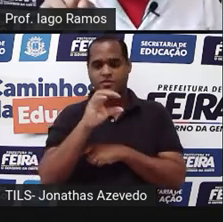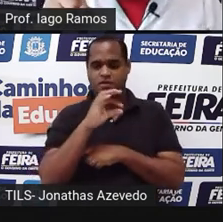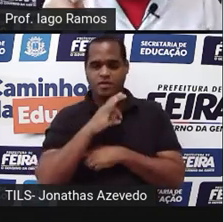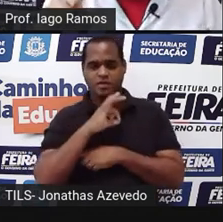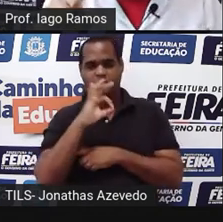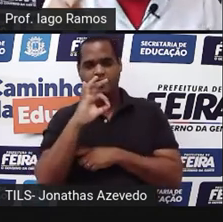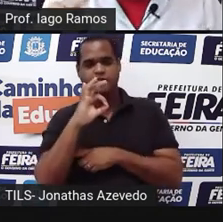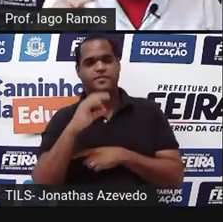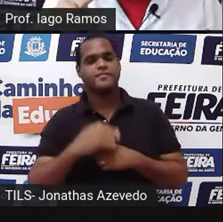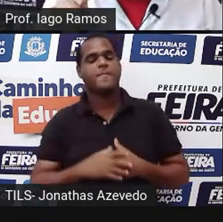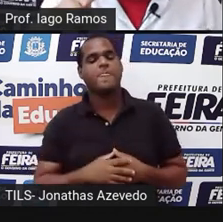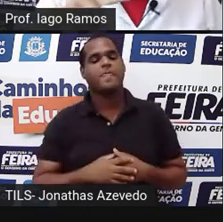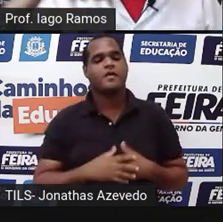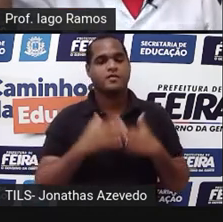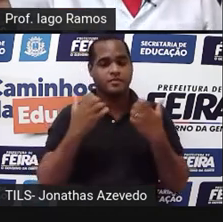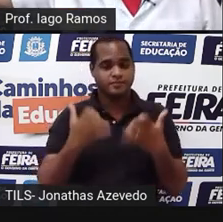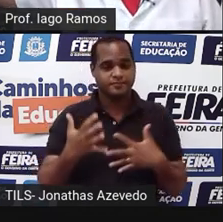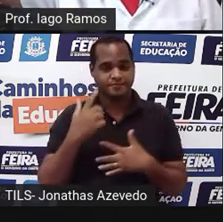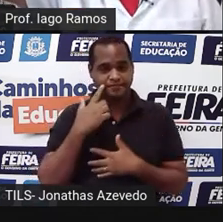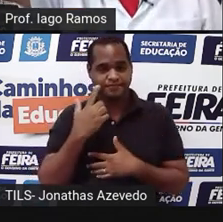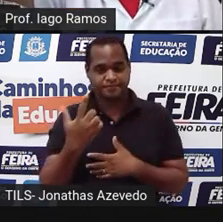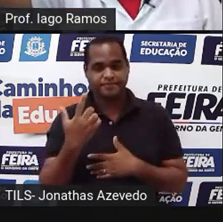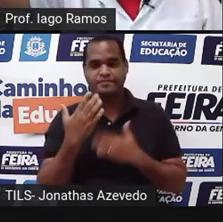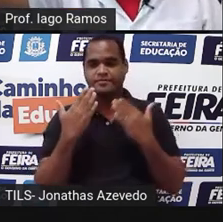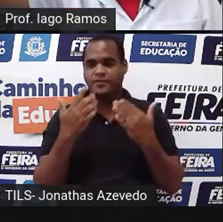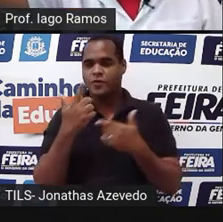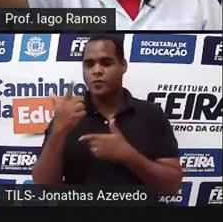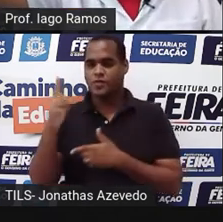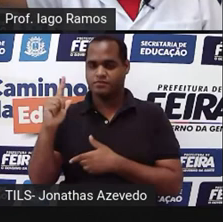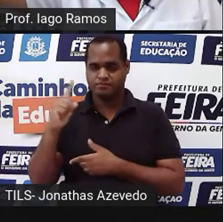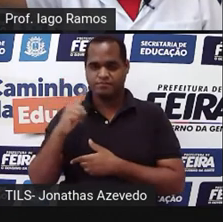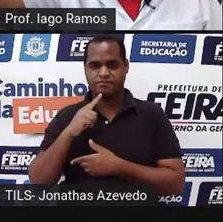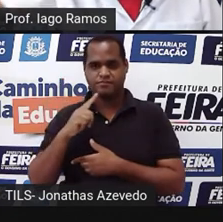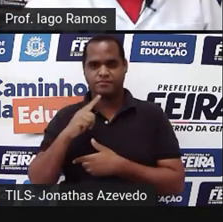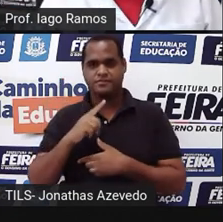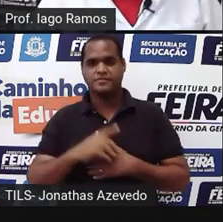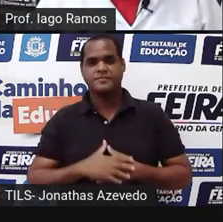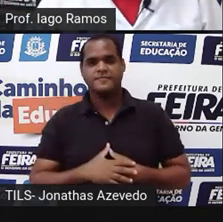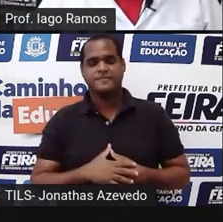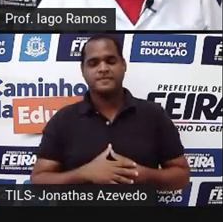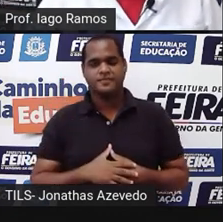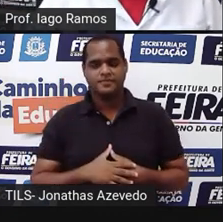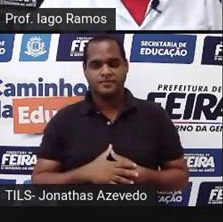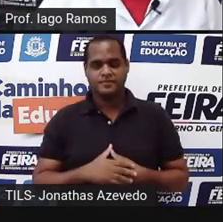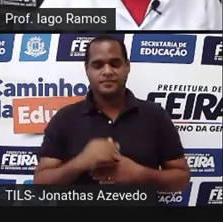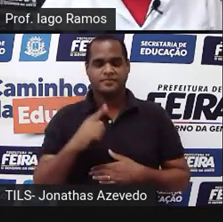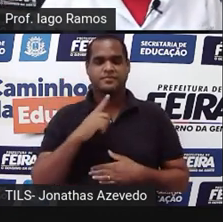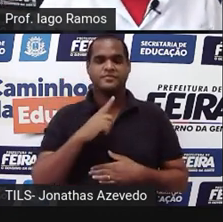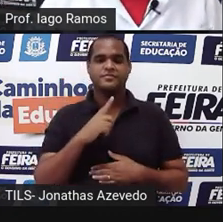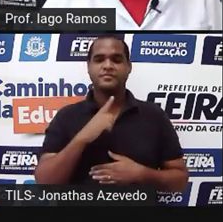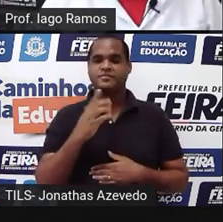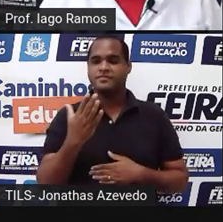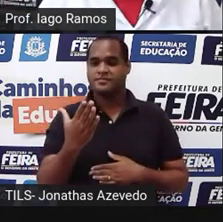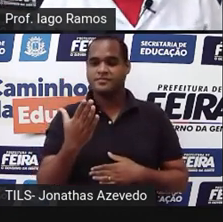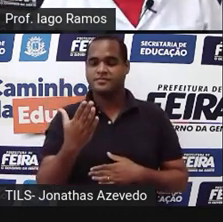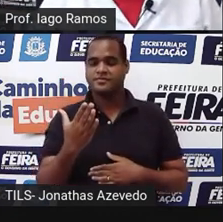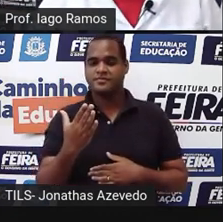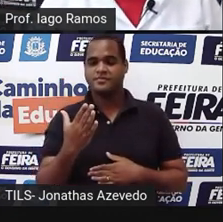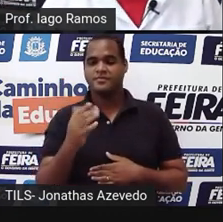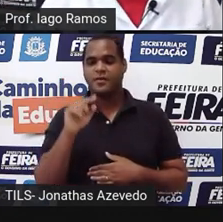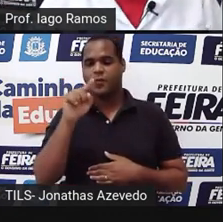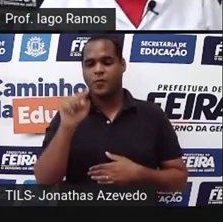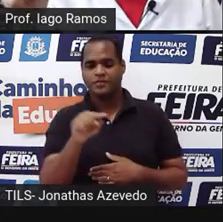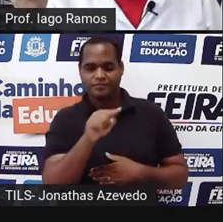Esse ângulo qual é o que corresponde a ele no outro? Né? É o ângulo que vai formar que é